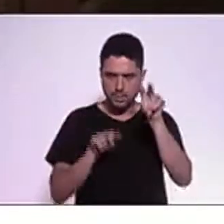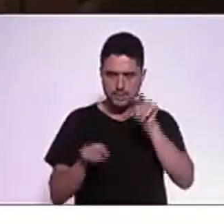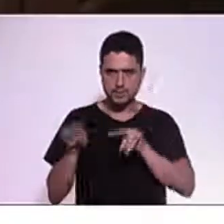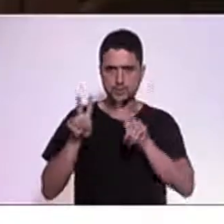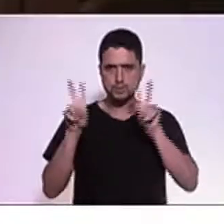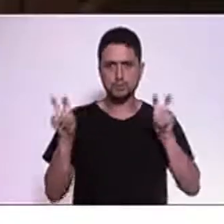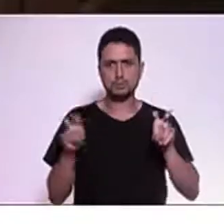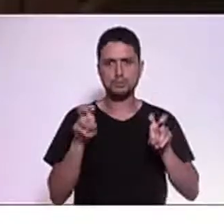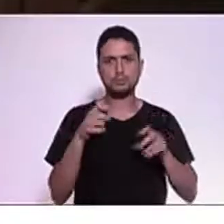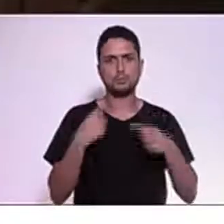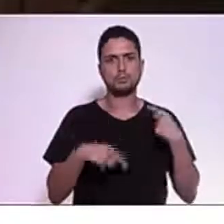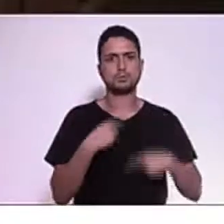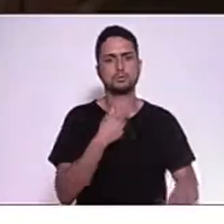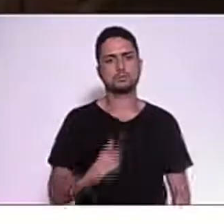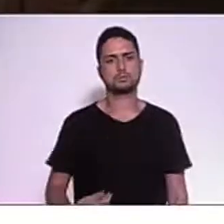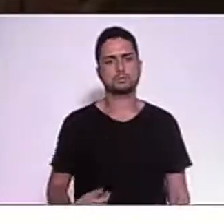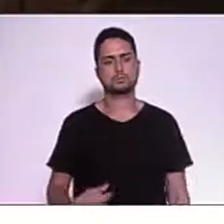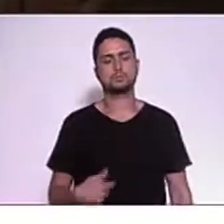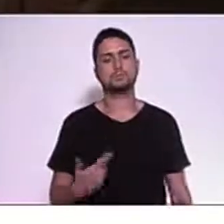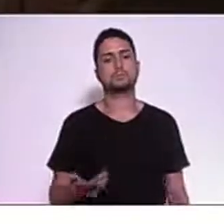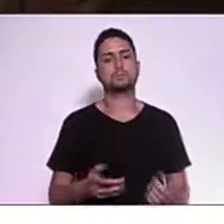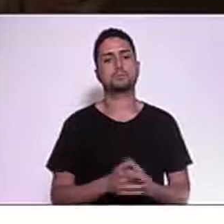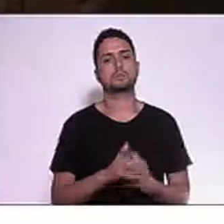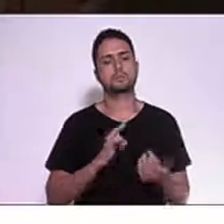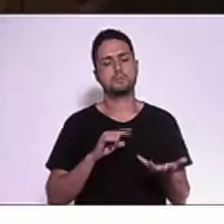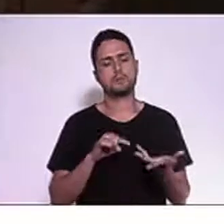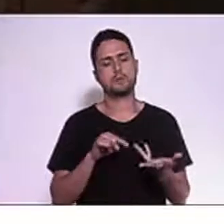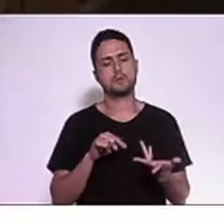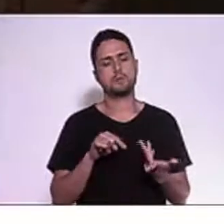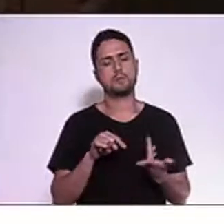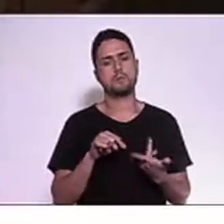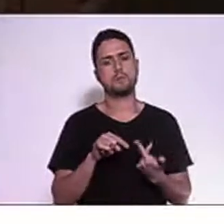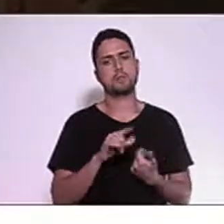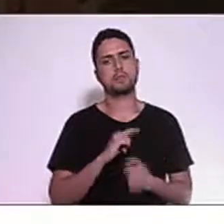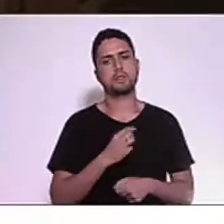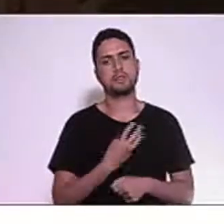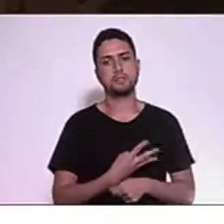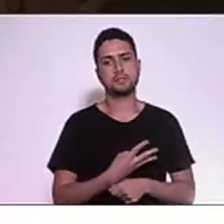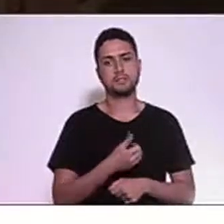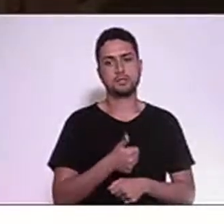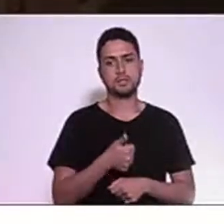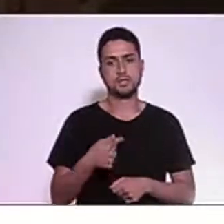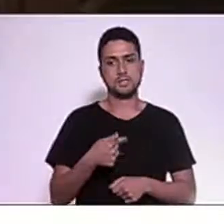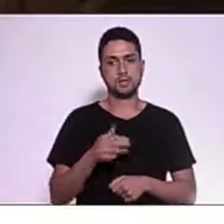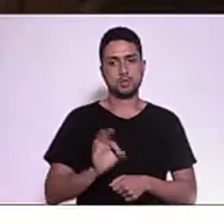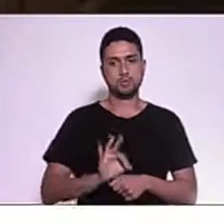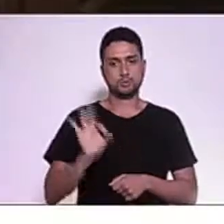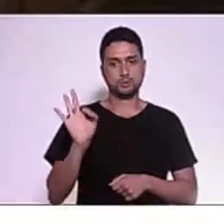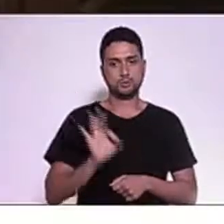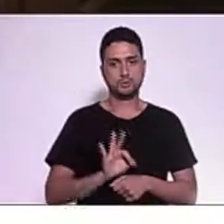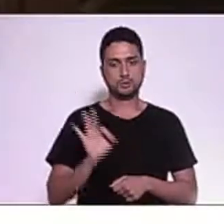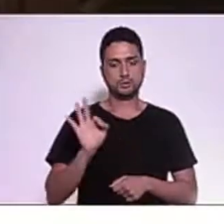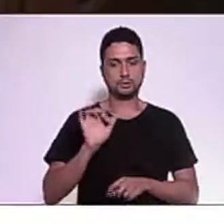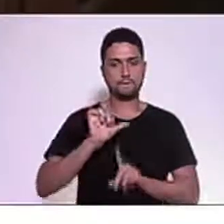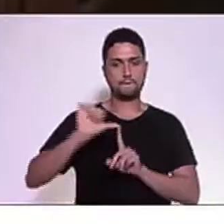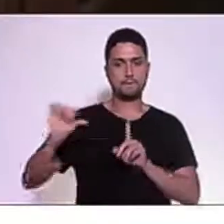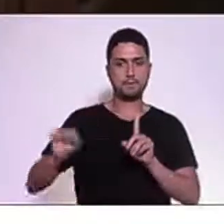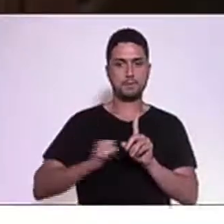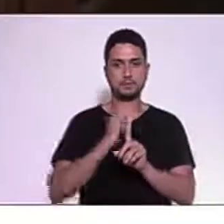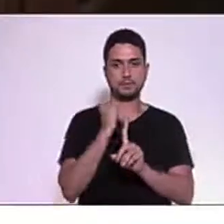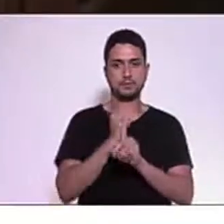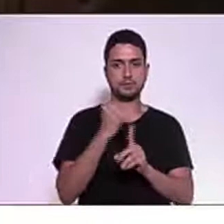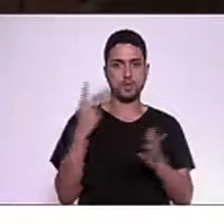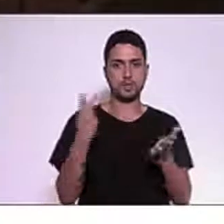pública. Nesses dados, 317% dos feminicídios